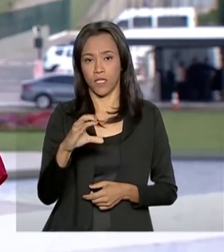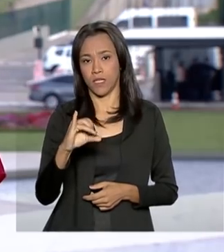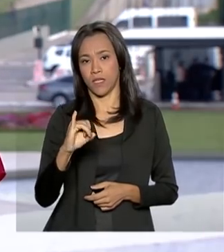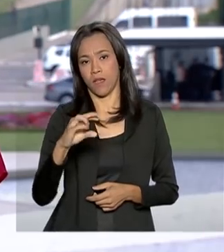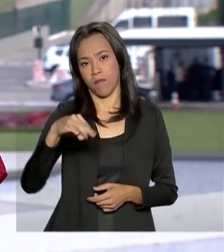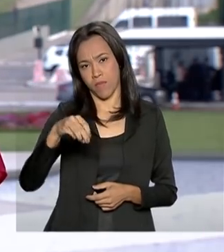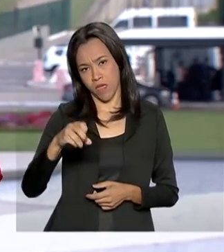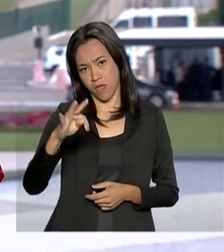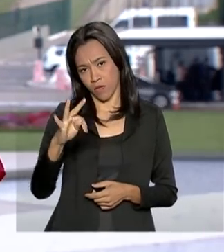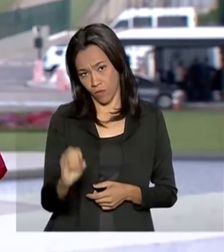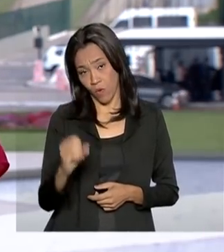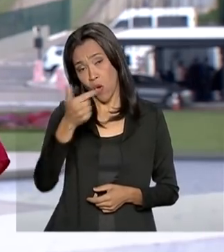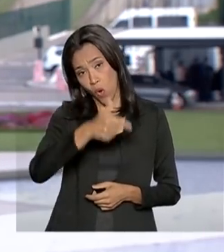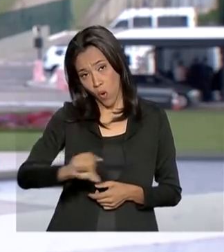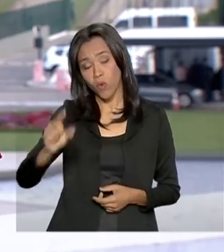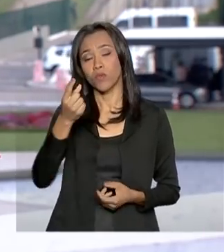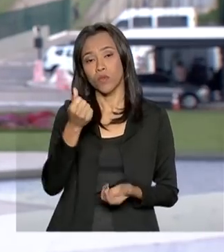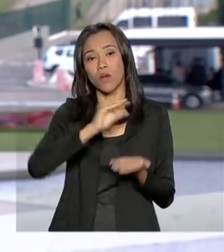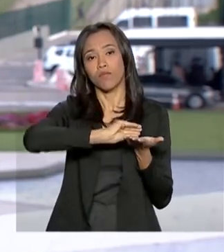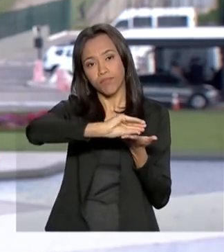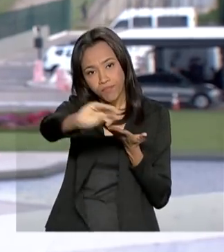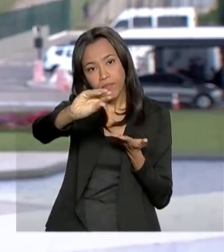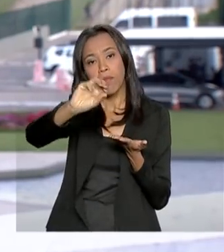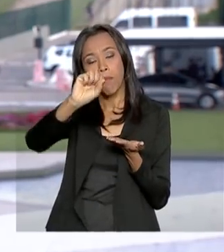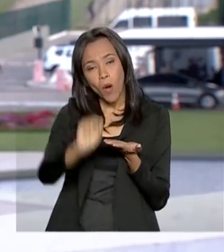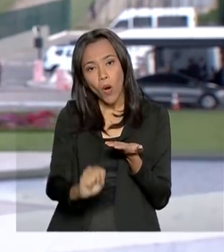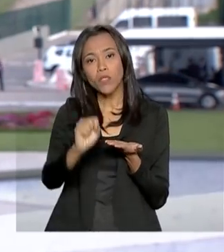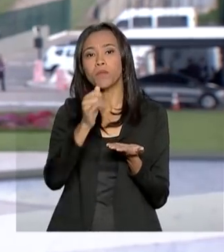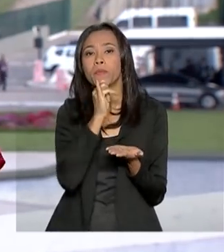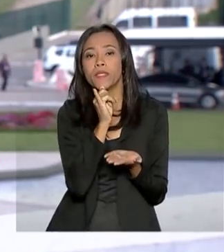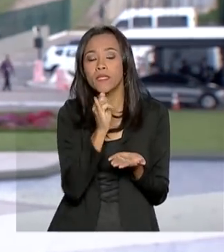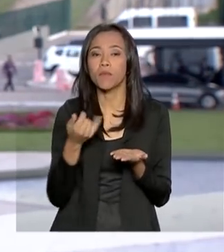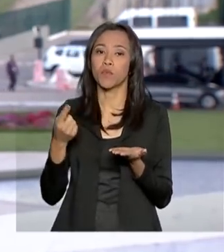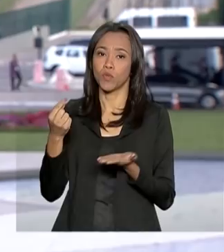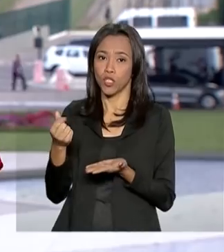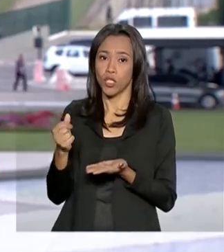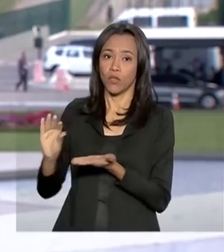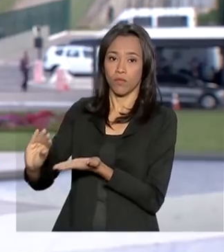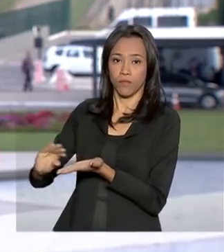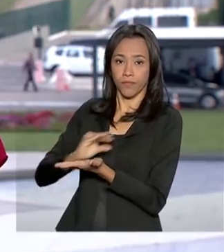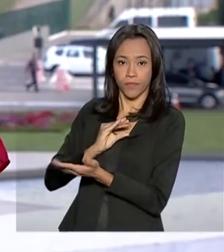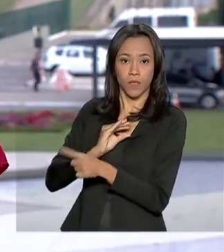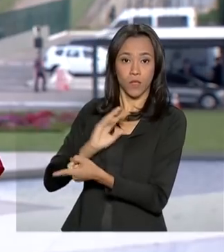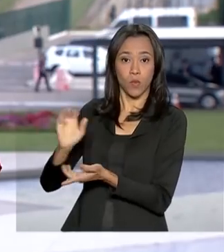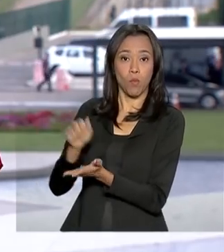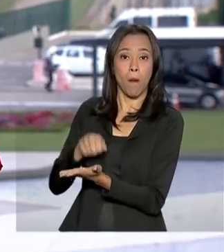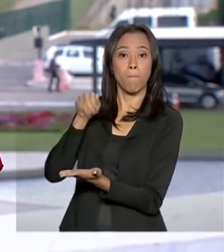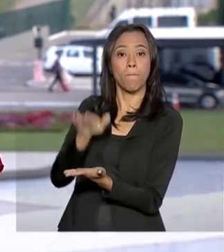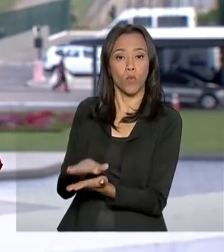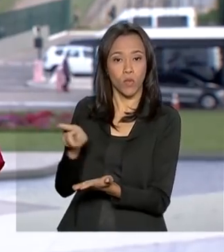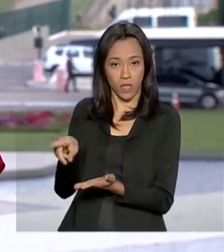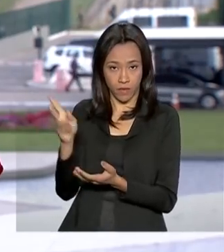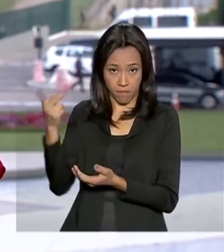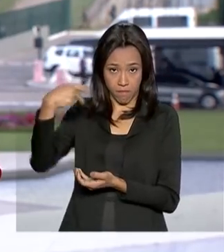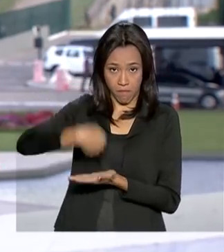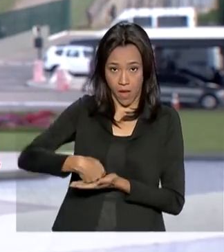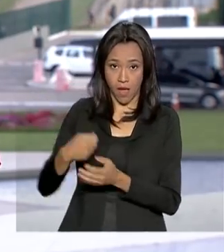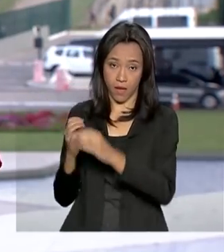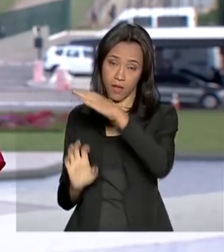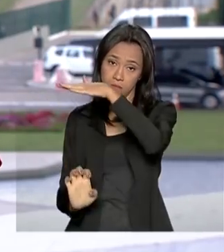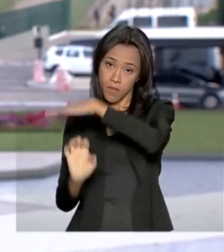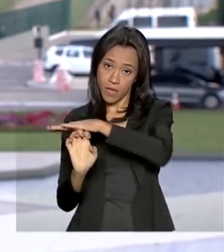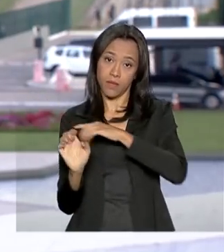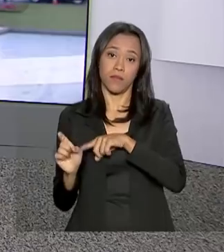podem ser direcionadas para a pasta, como por exemplo, o dinheiro que viria de uma multa a ser paga pela Petrobras. É isso,